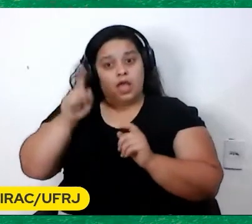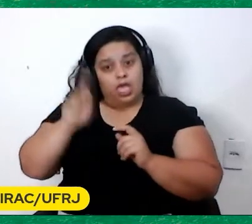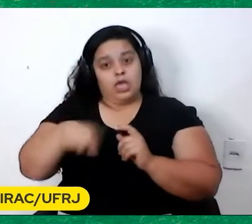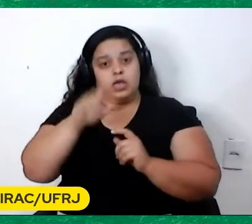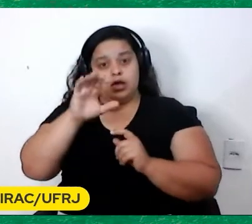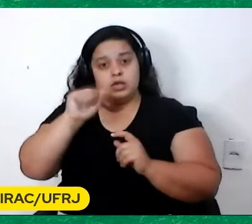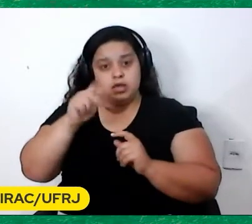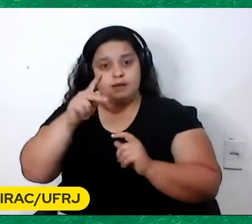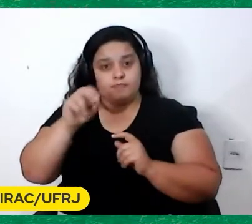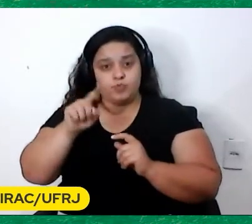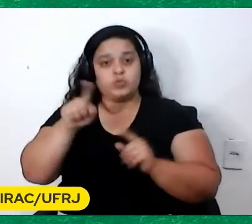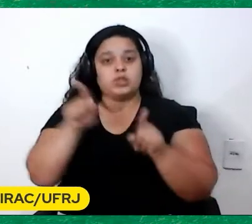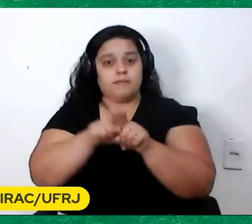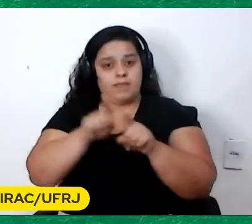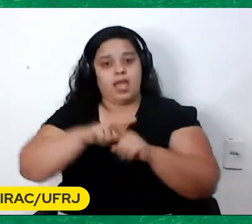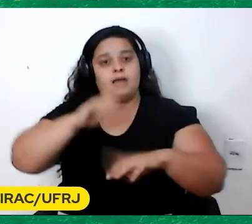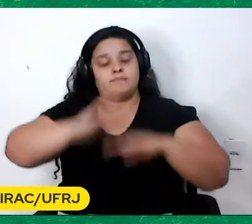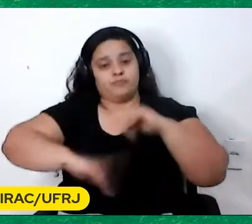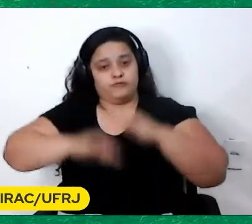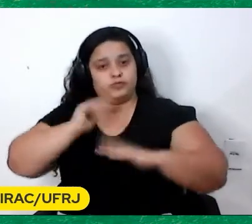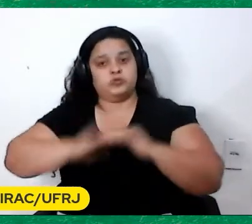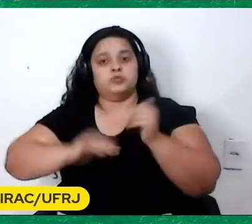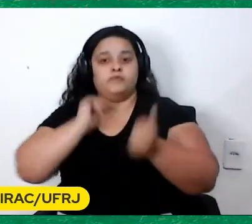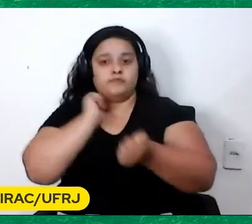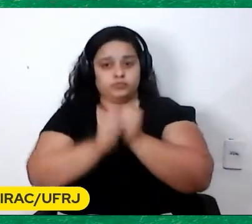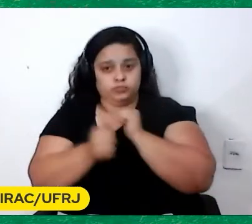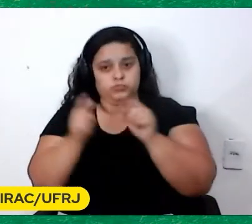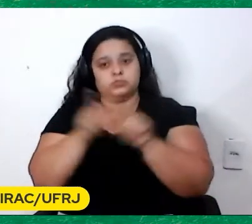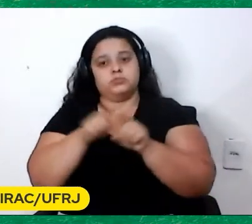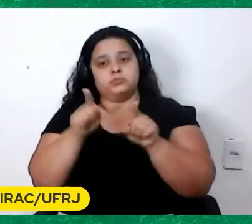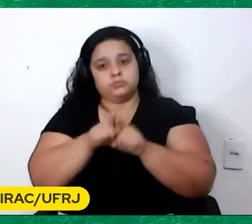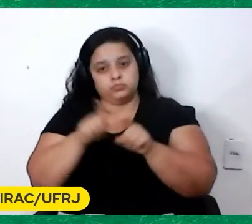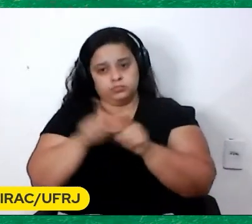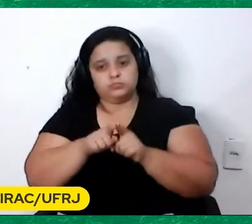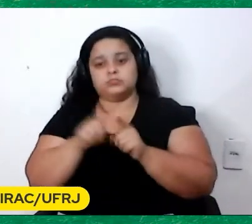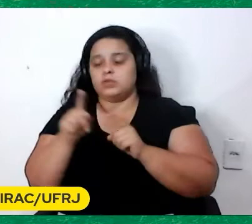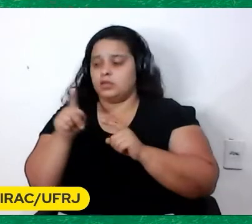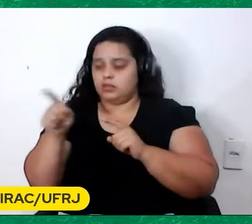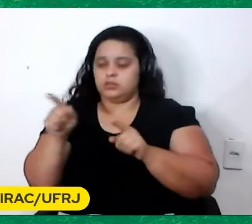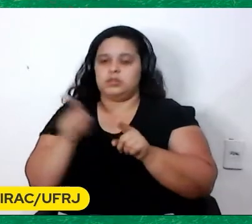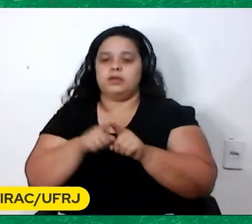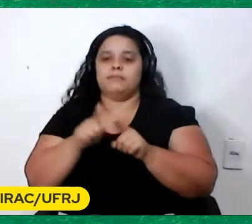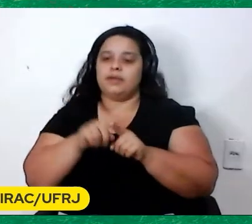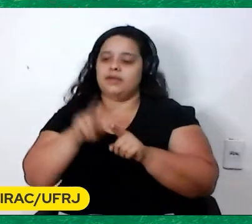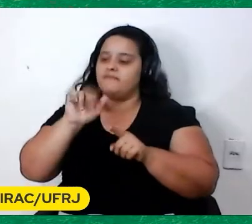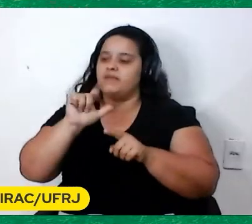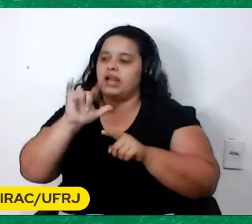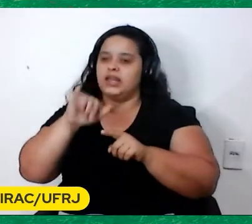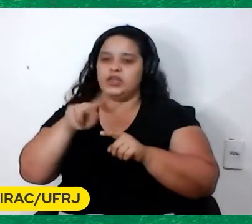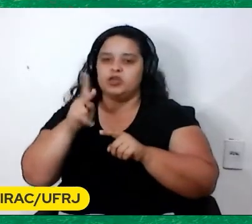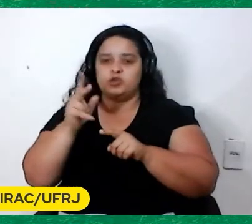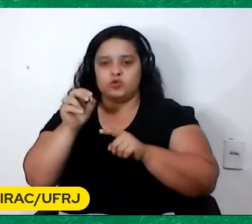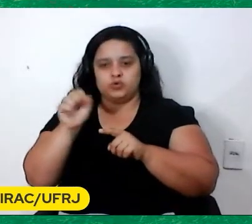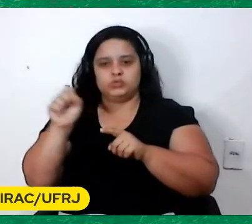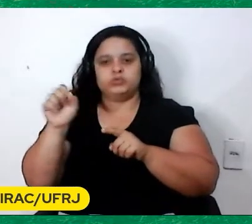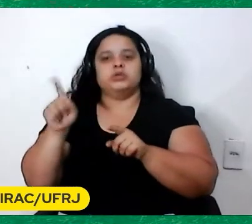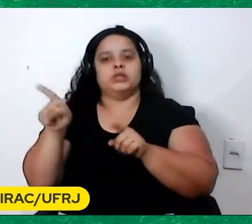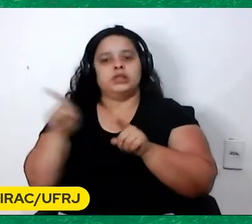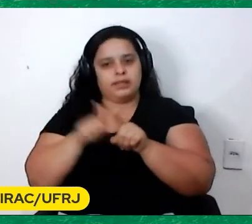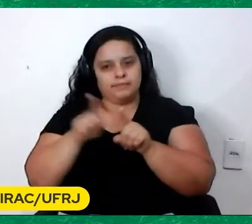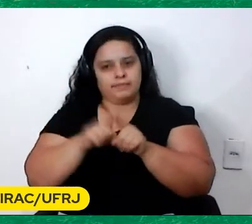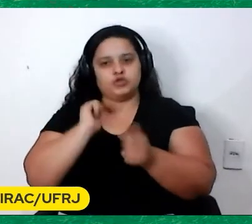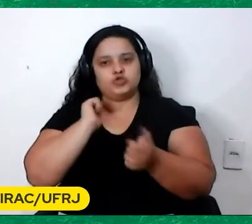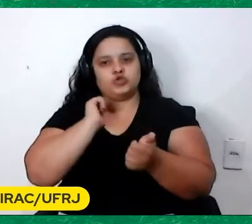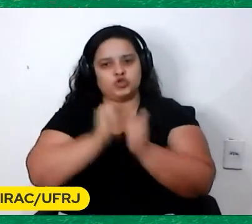De futebol Também Desde as peladas As peladas De Várzea De ele jogava Vivalinhos Ele tinha dois primos Que eram